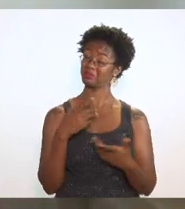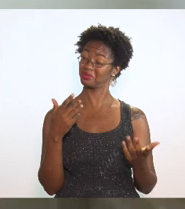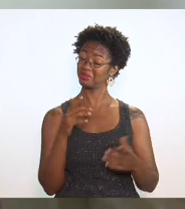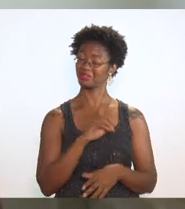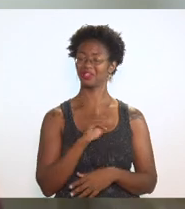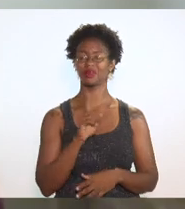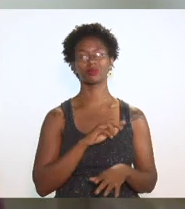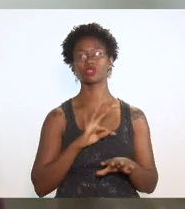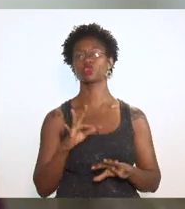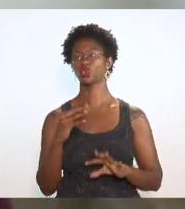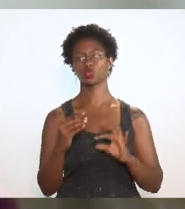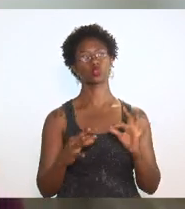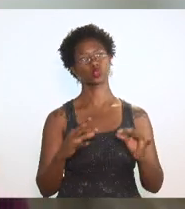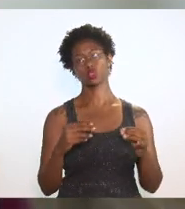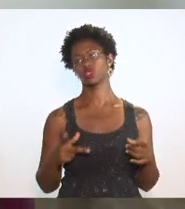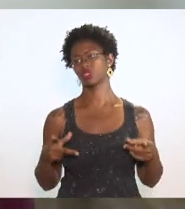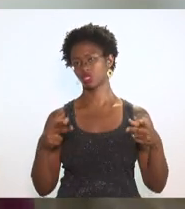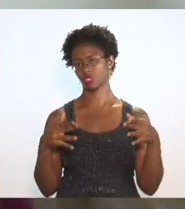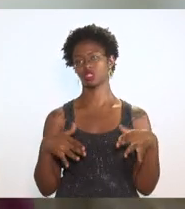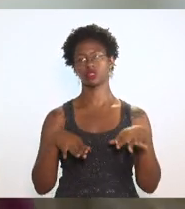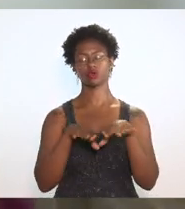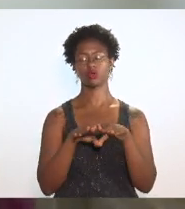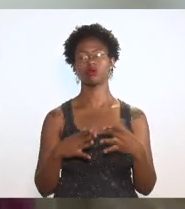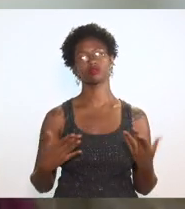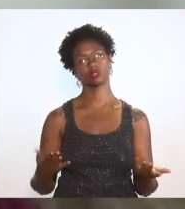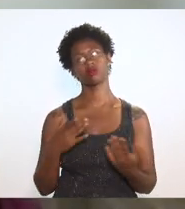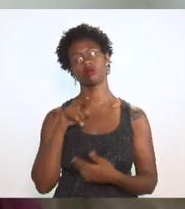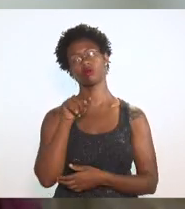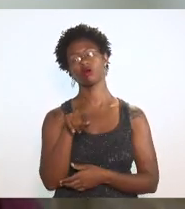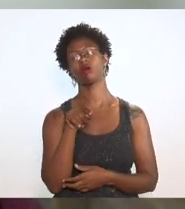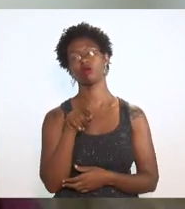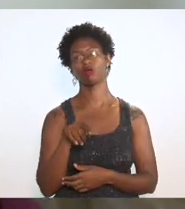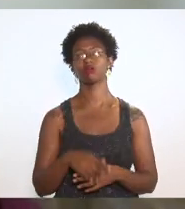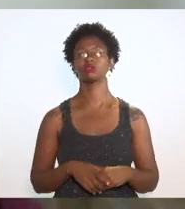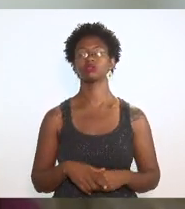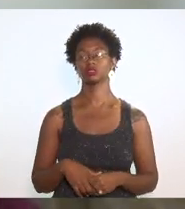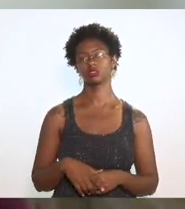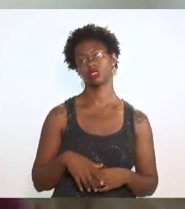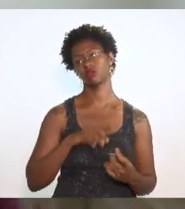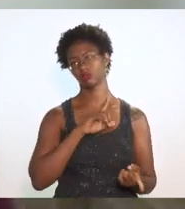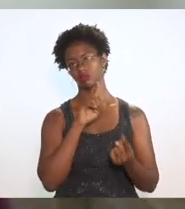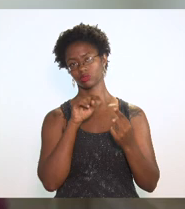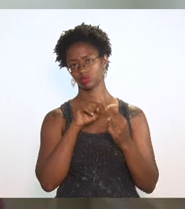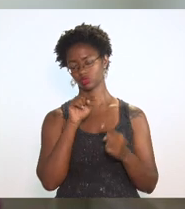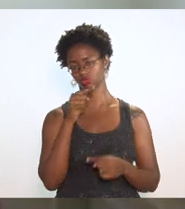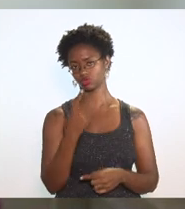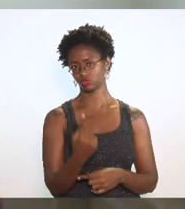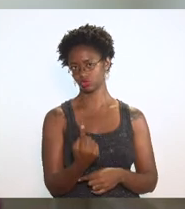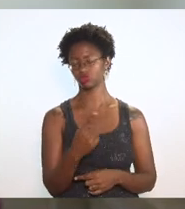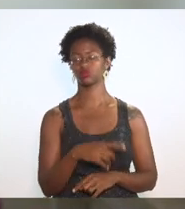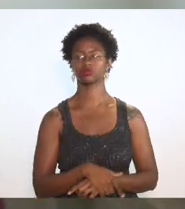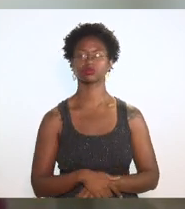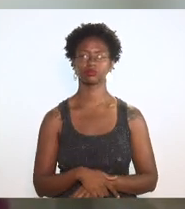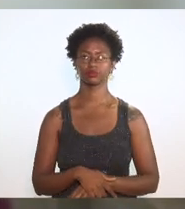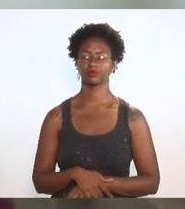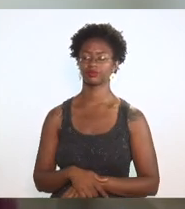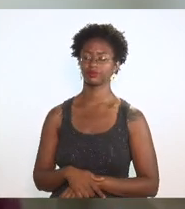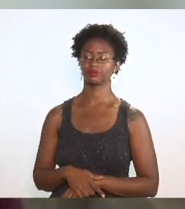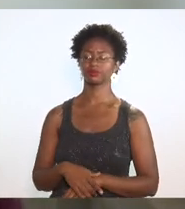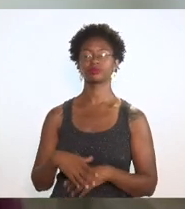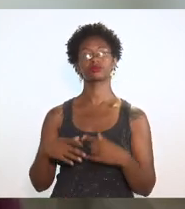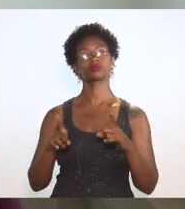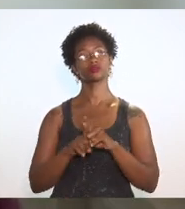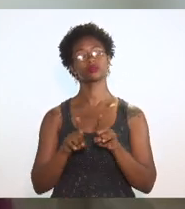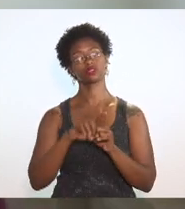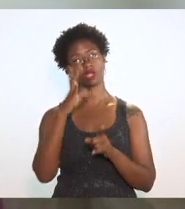todos são assim então essa é uma uma meta e seria importante